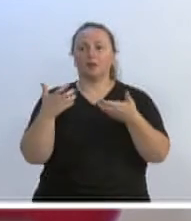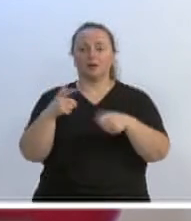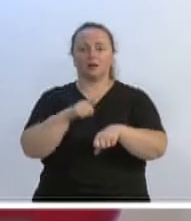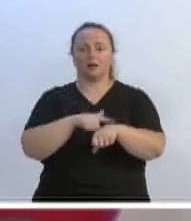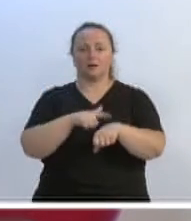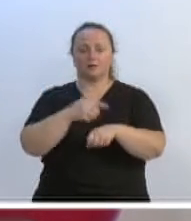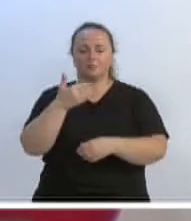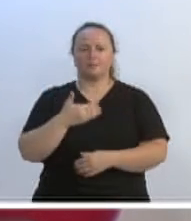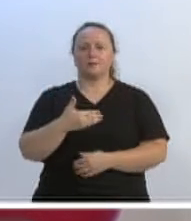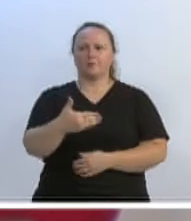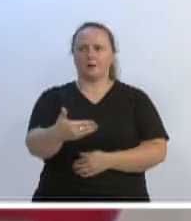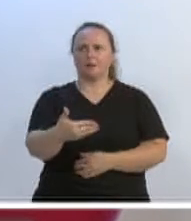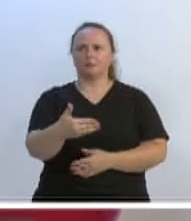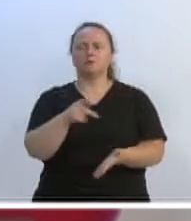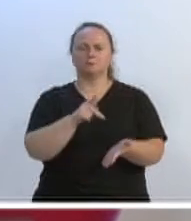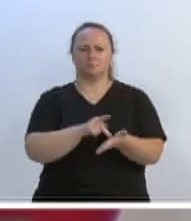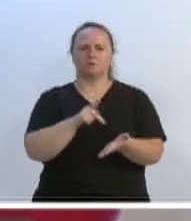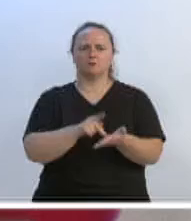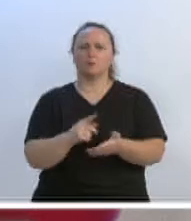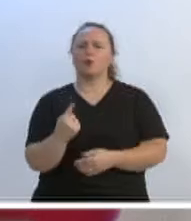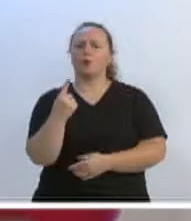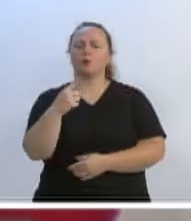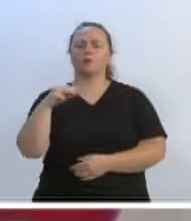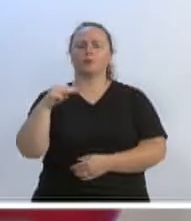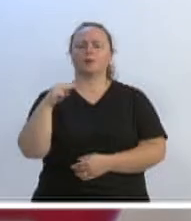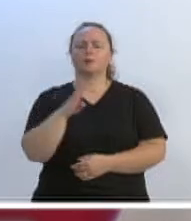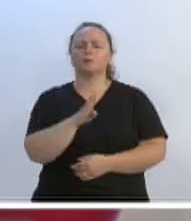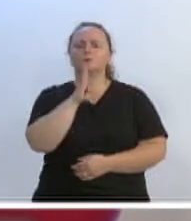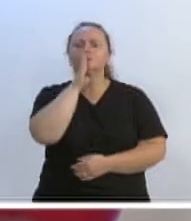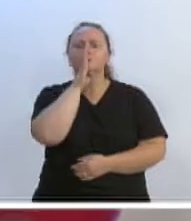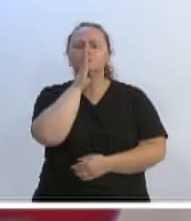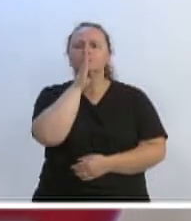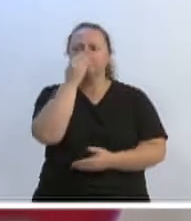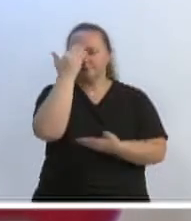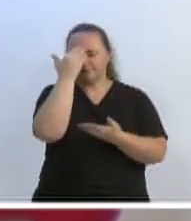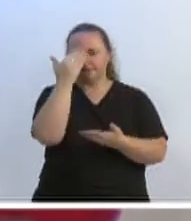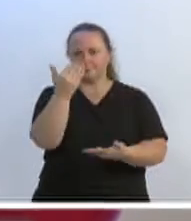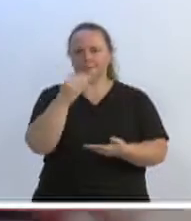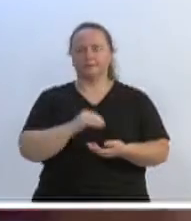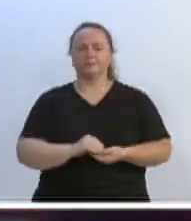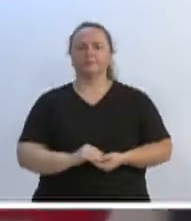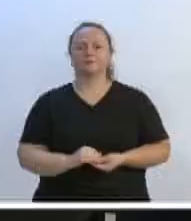momento, pudéssemos fazer agora um minuto de silêncio. Obrigado. Sim, vereador. Obrigado.